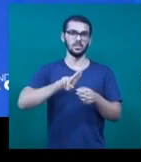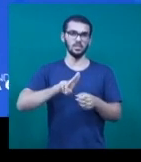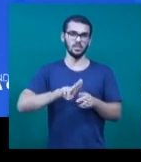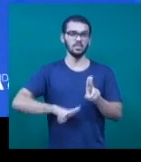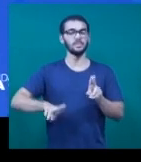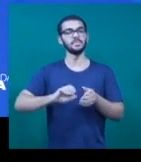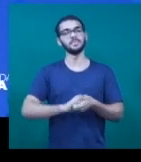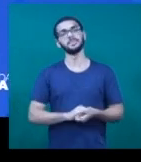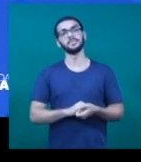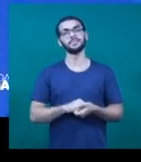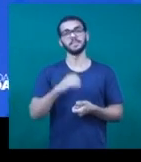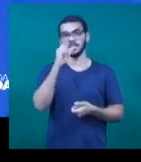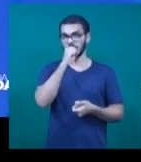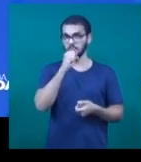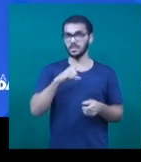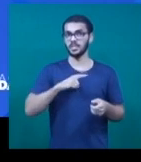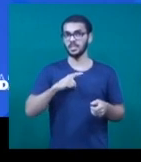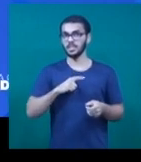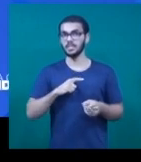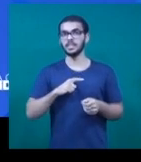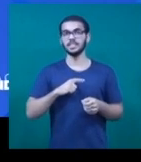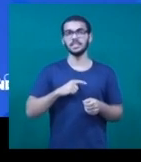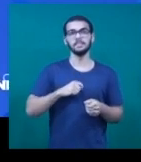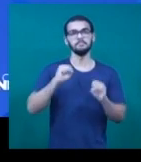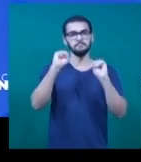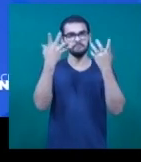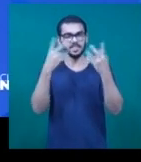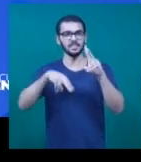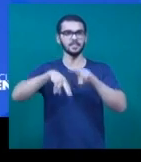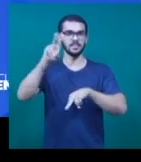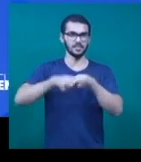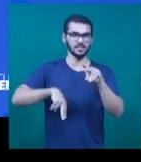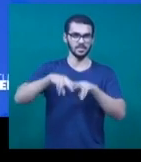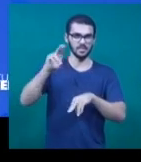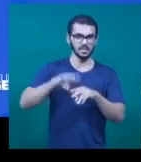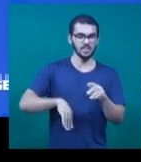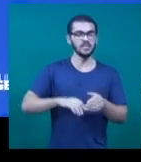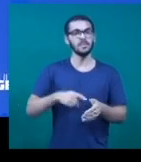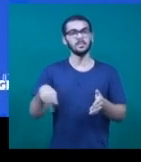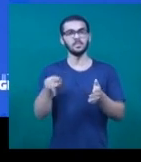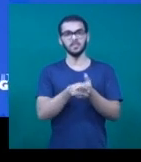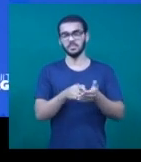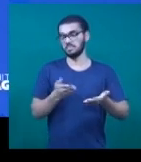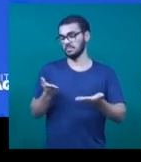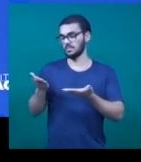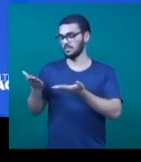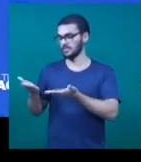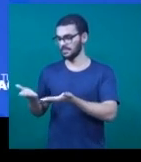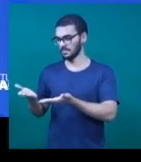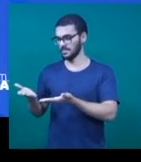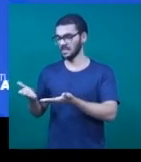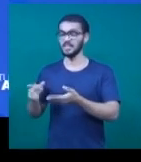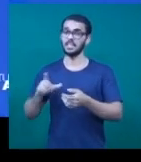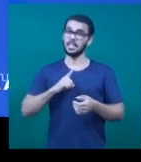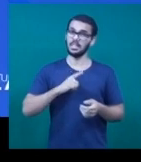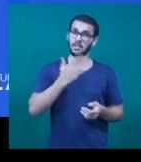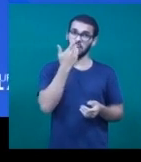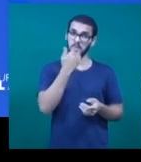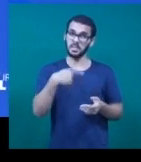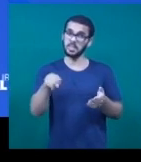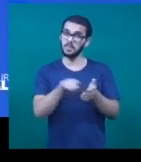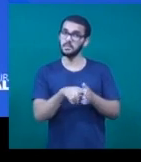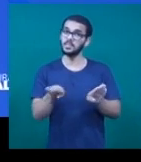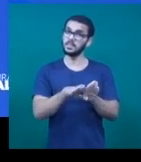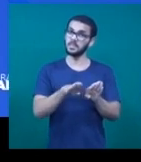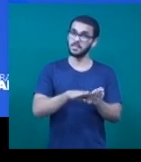começa a 21ª Festa Junina da ONG Ação Moradia em Uberlândia. Comida típica, shows diversificados e até